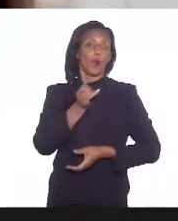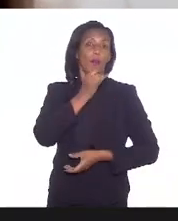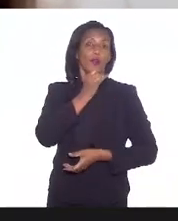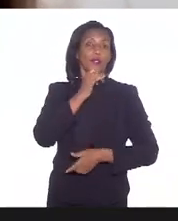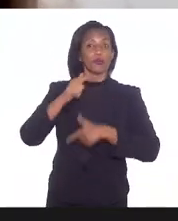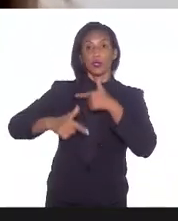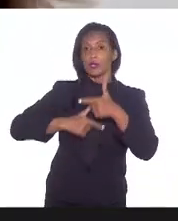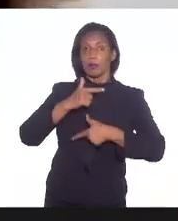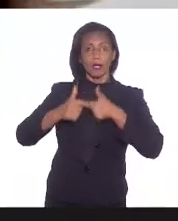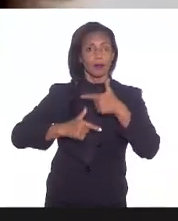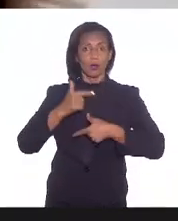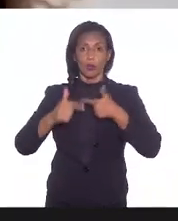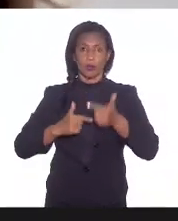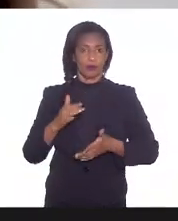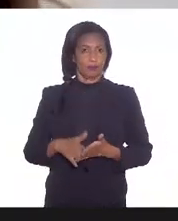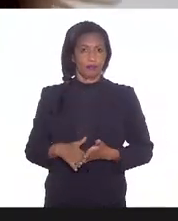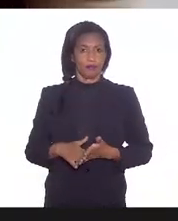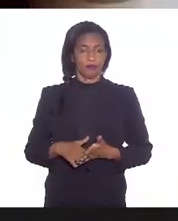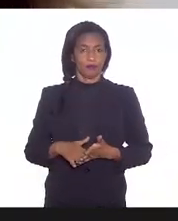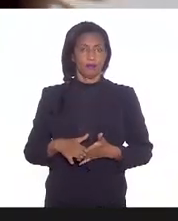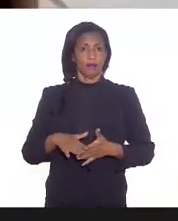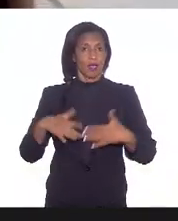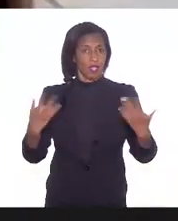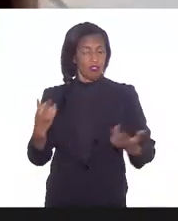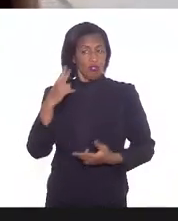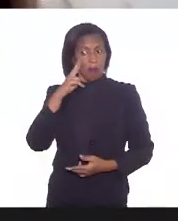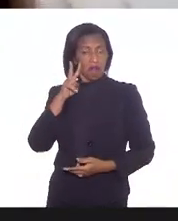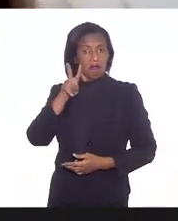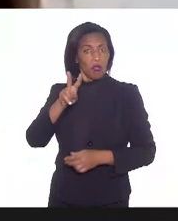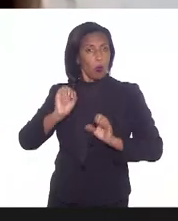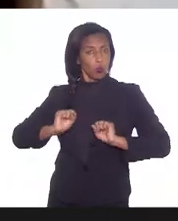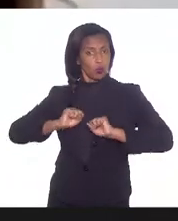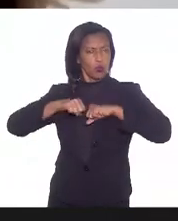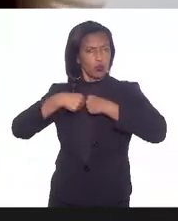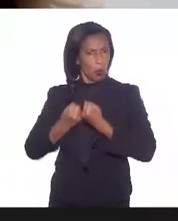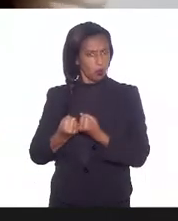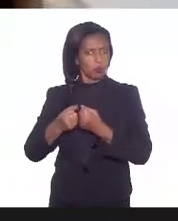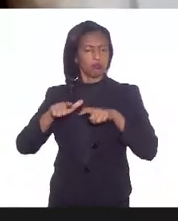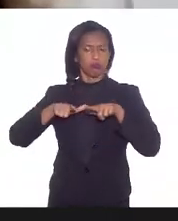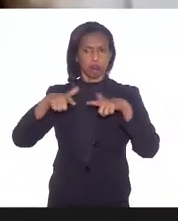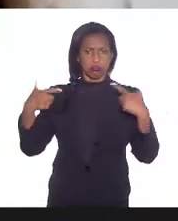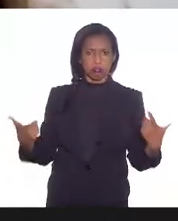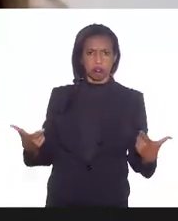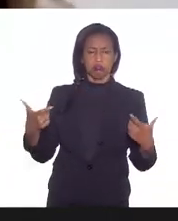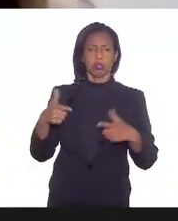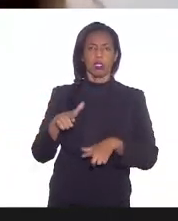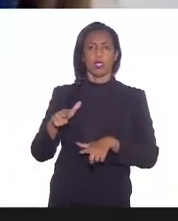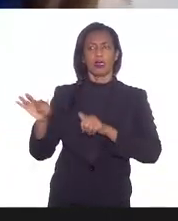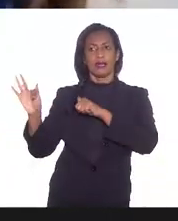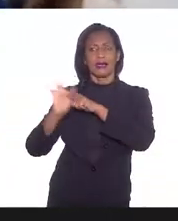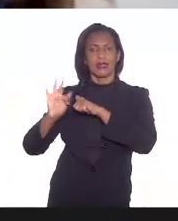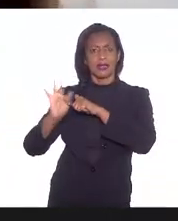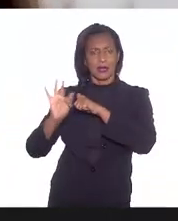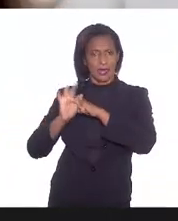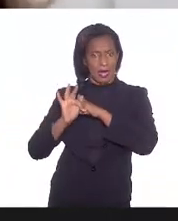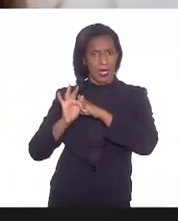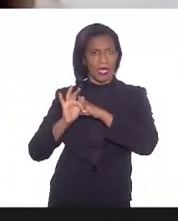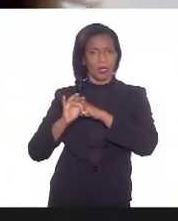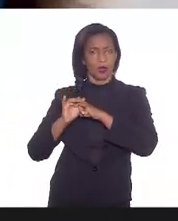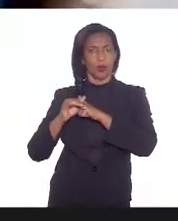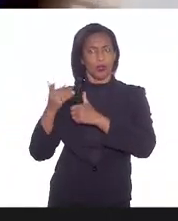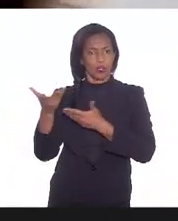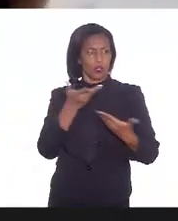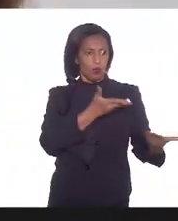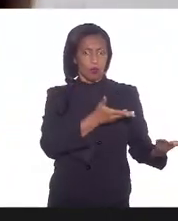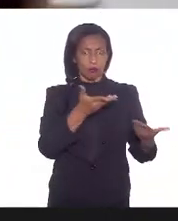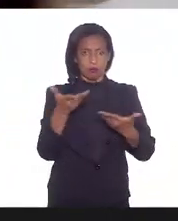de trabalhadores, né, e a gente tem visto um esforço muito grande da área técnica que eu já vou passar a palavra